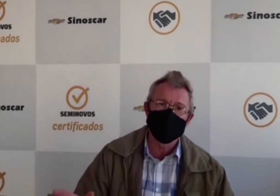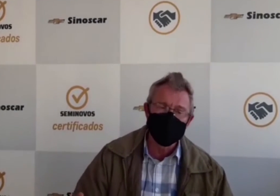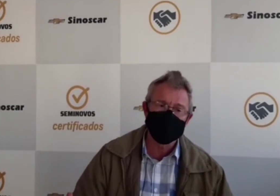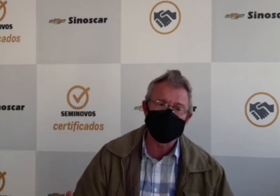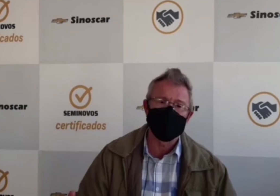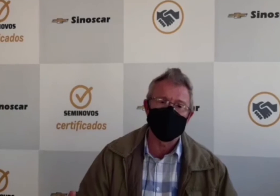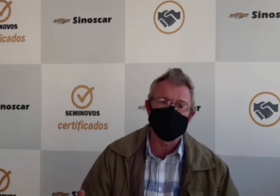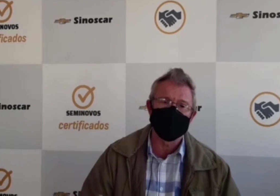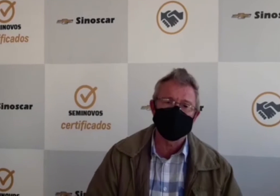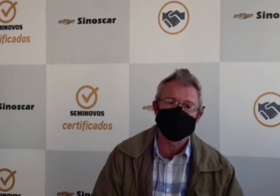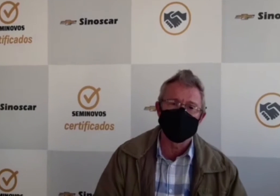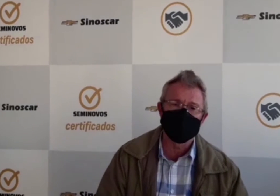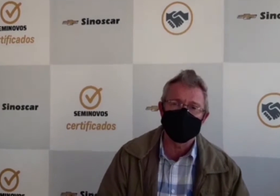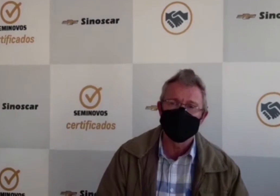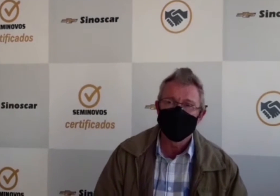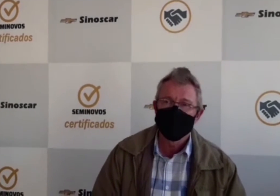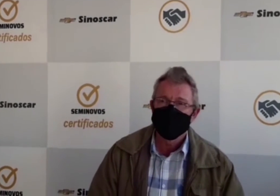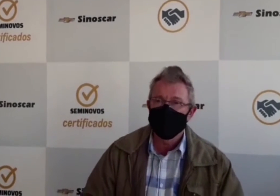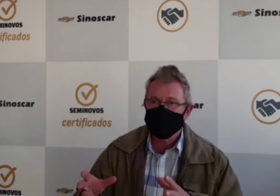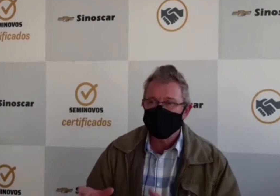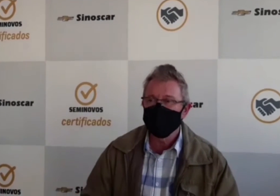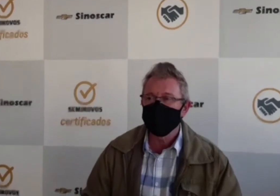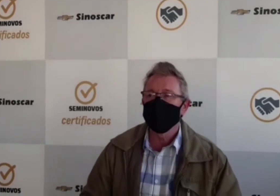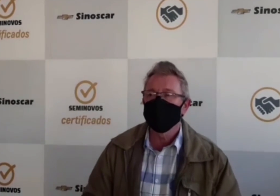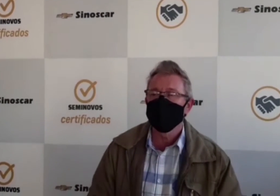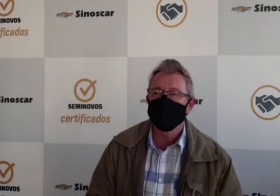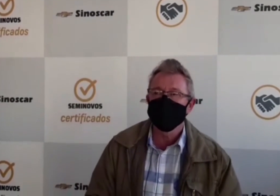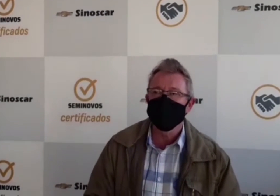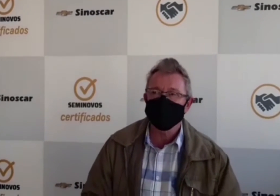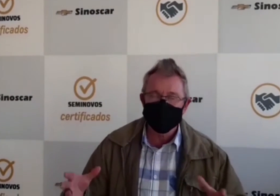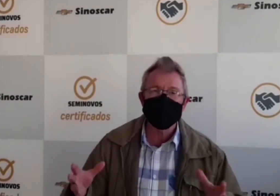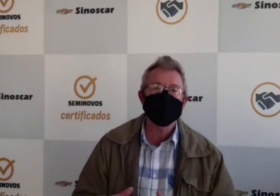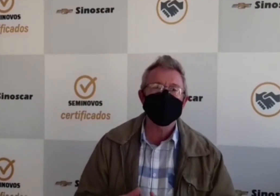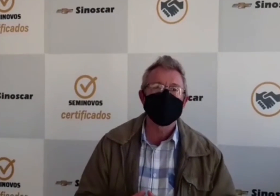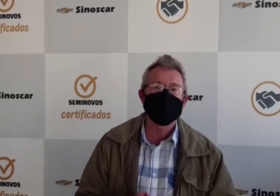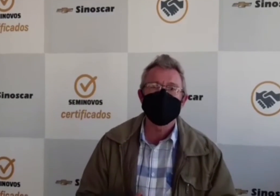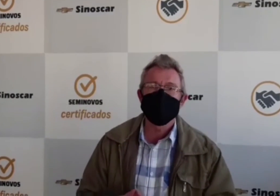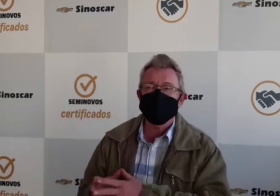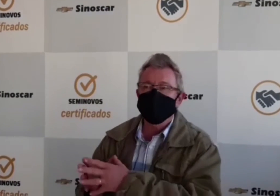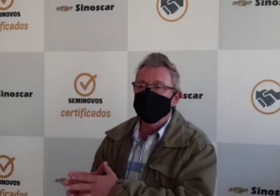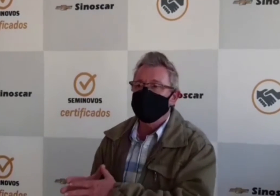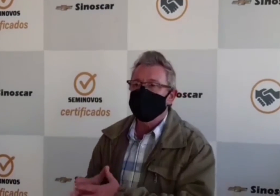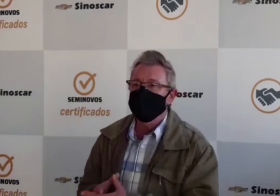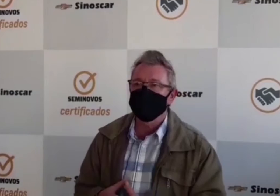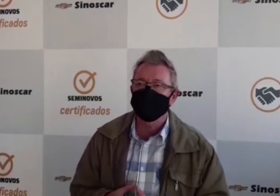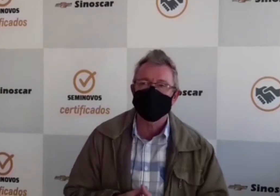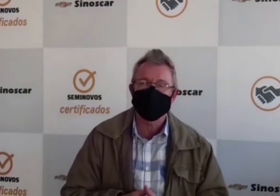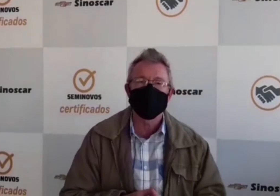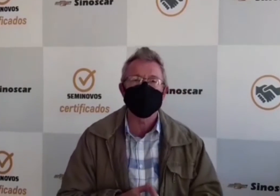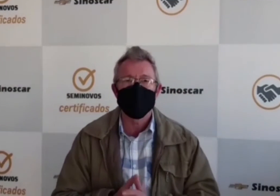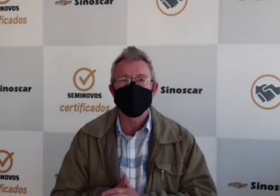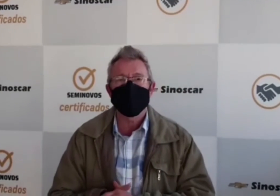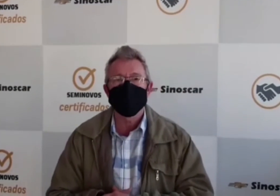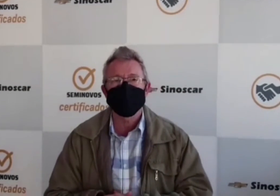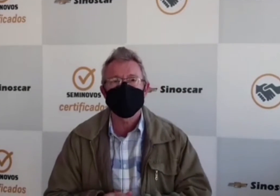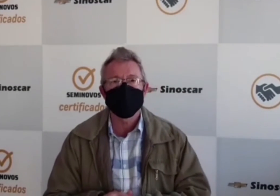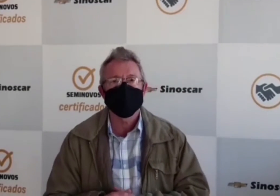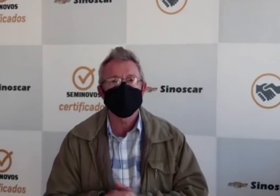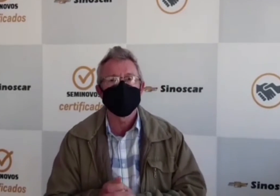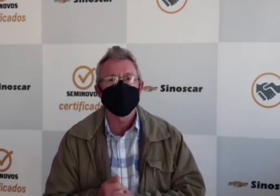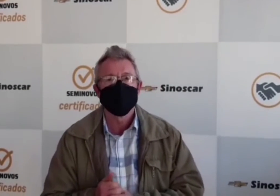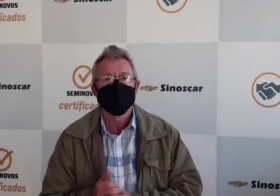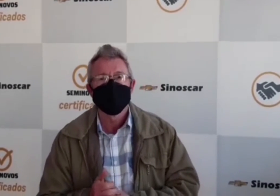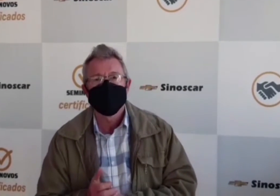acho que é o mínimo que a gente pode fazer nesse momento. Mas é sempre melhor, né? Essa integração. Então eu acho que essa iniciativa da Sinus Valley aqui na